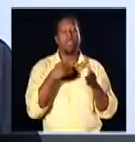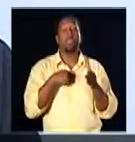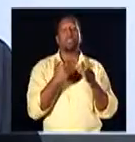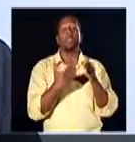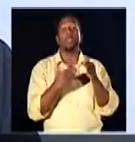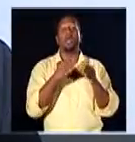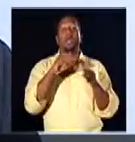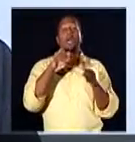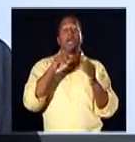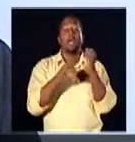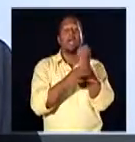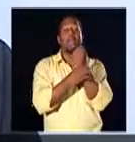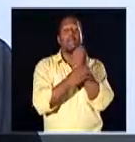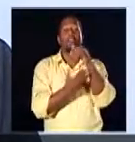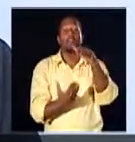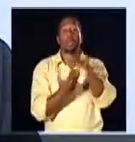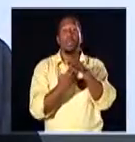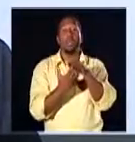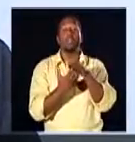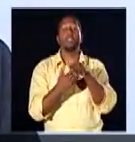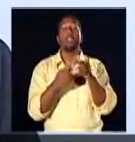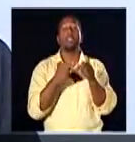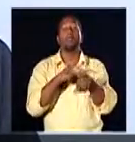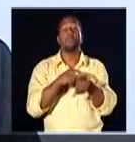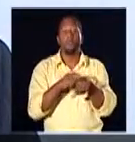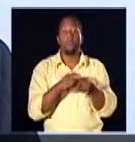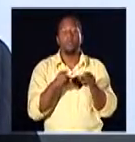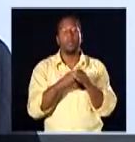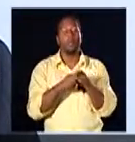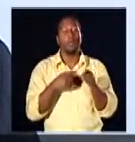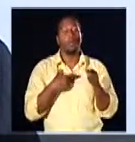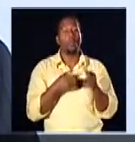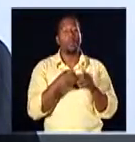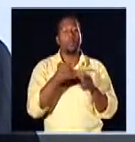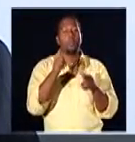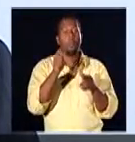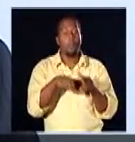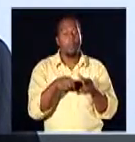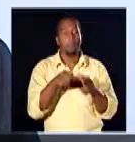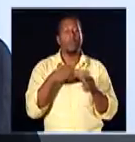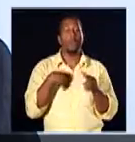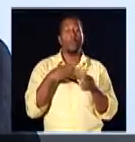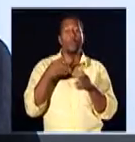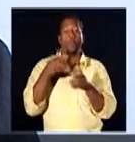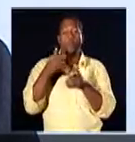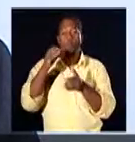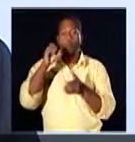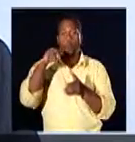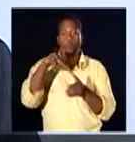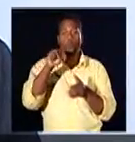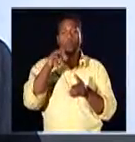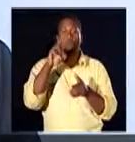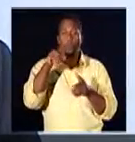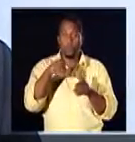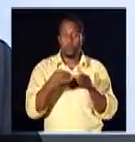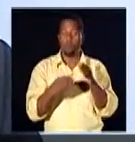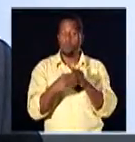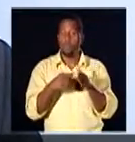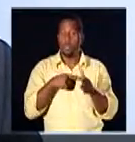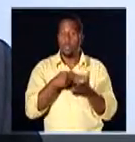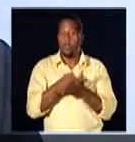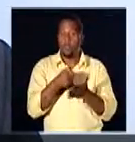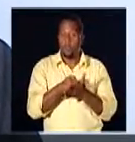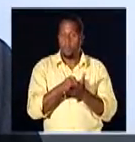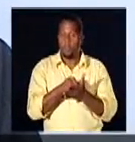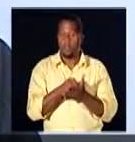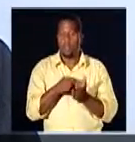porque a nota fiscal traz para ele o prazo de garantia, traz para ele também onde ele comprou, por quanto ele comprou, quando ele